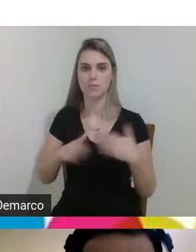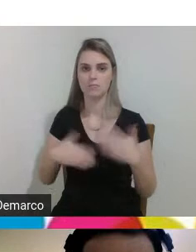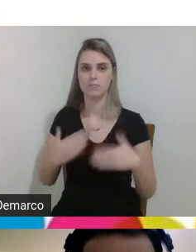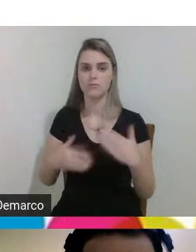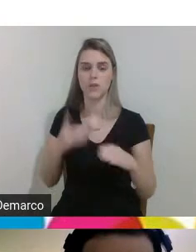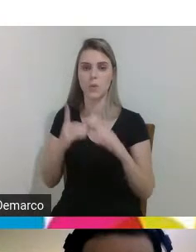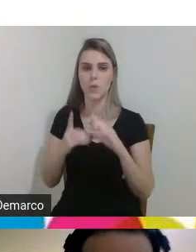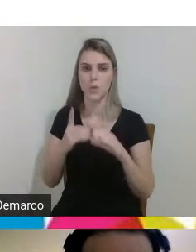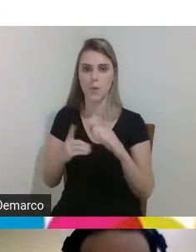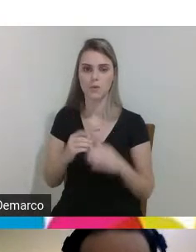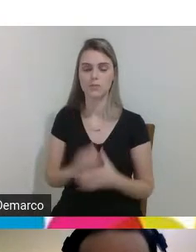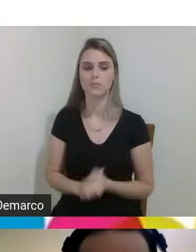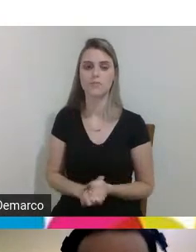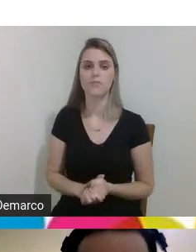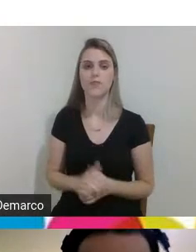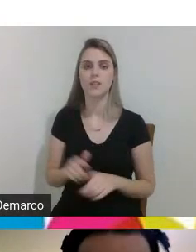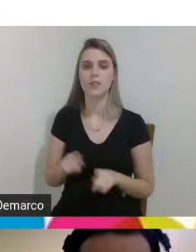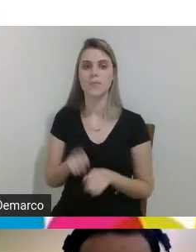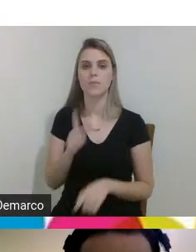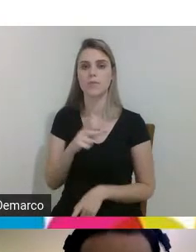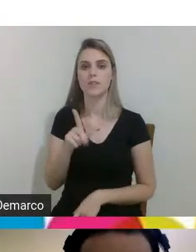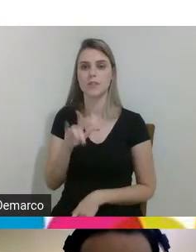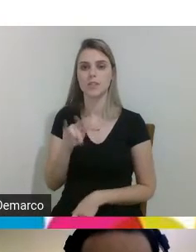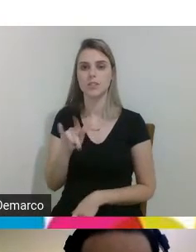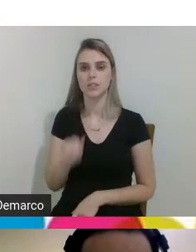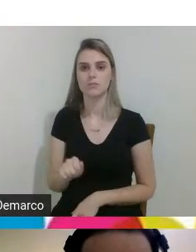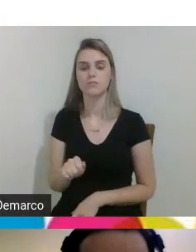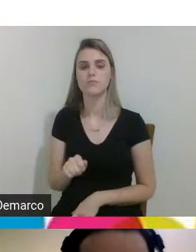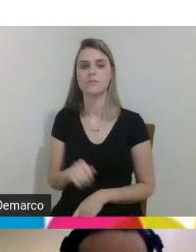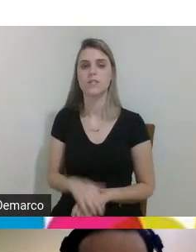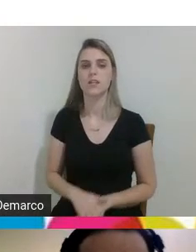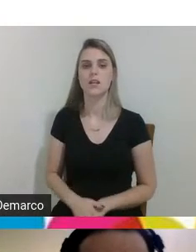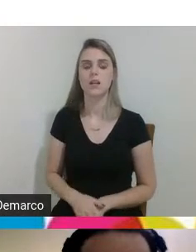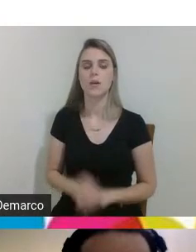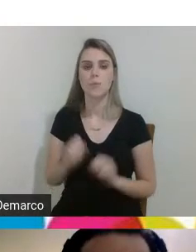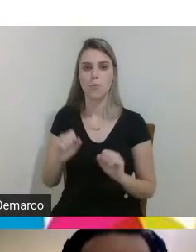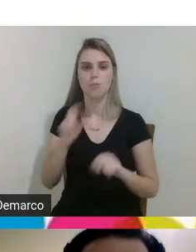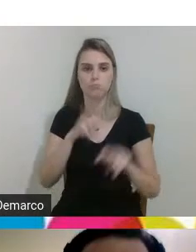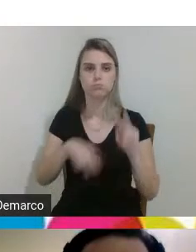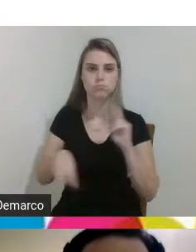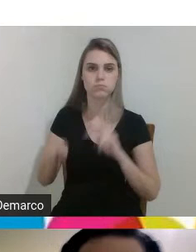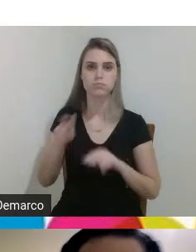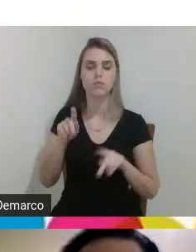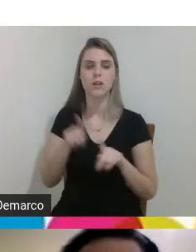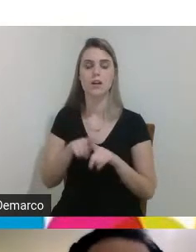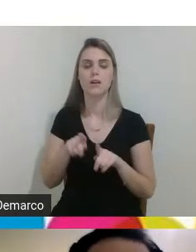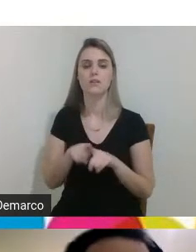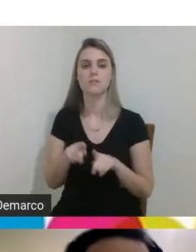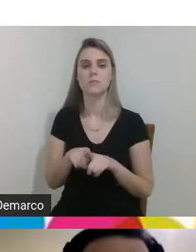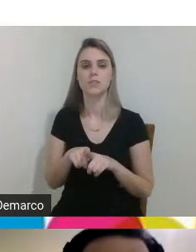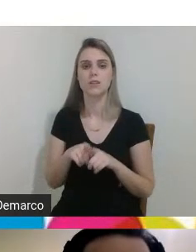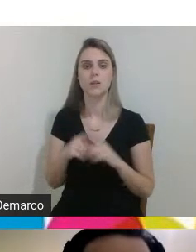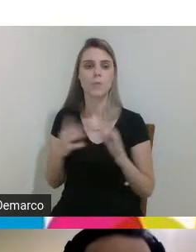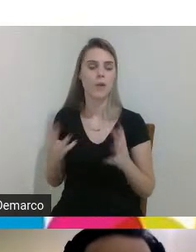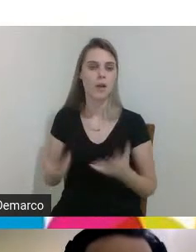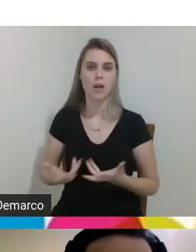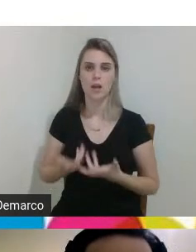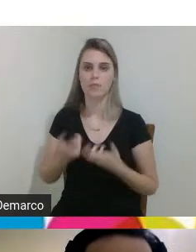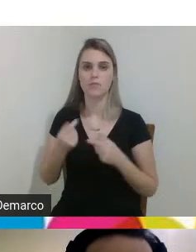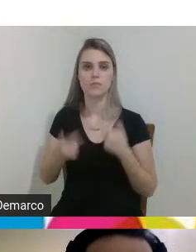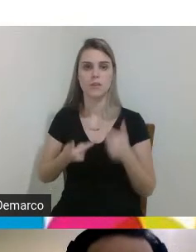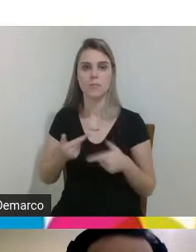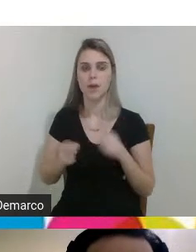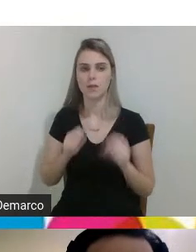Conde a Profilígia também né a gente pôde observar e visualizar né excelentes trabalhos que estão sendo